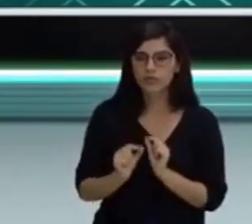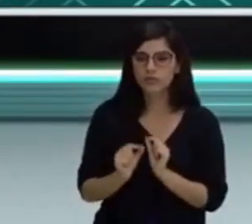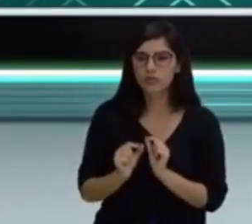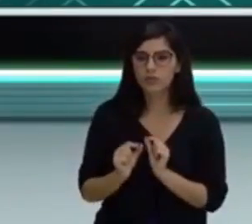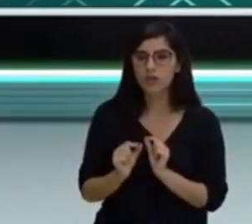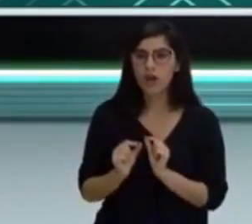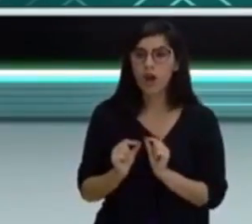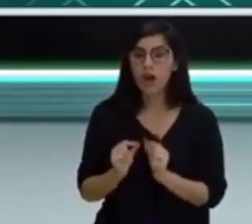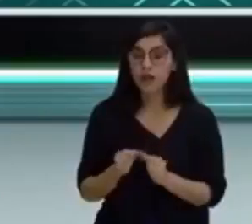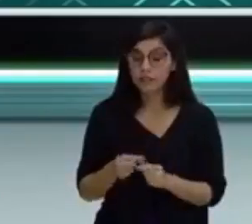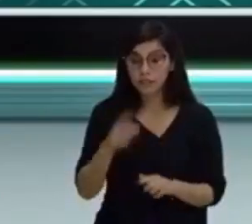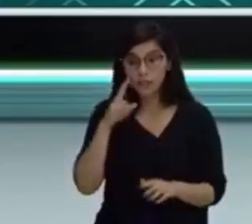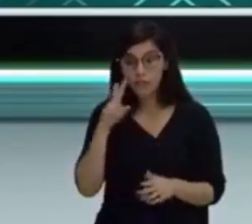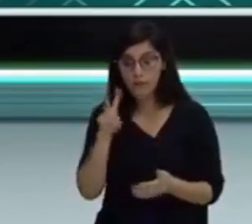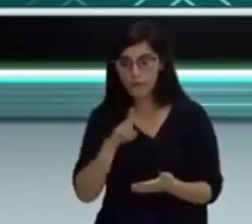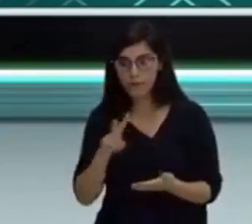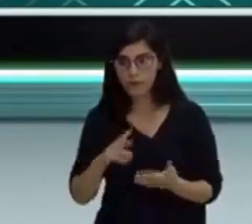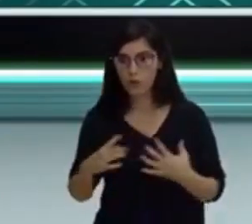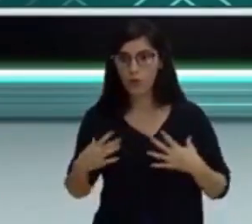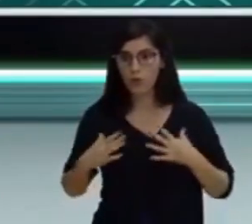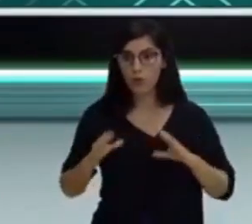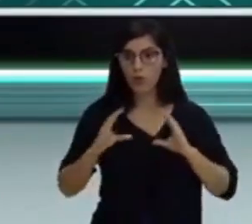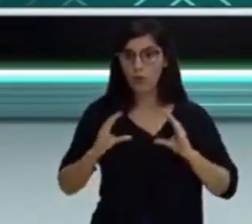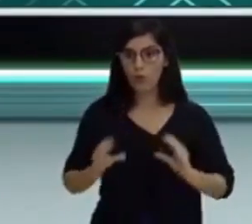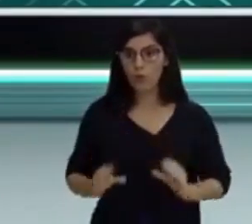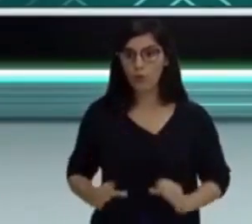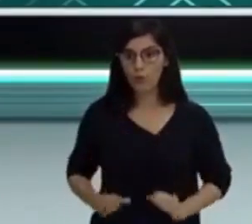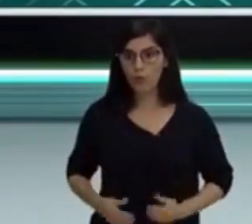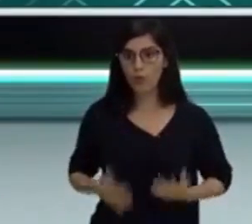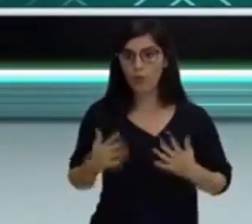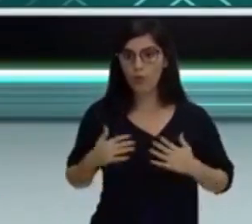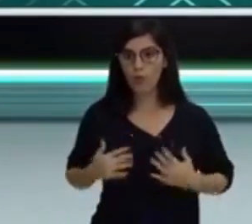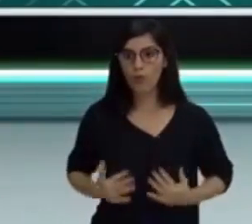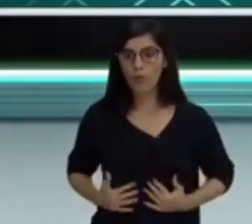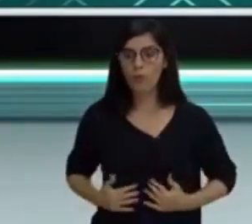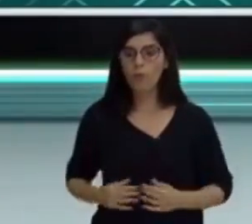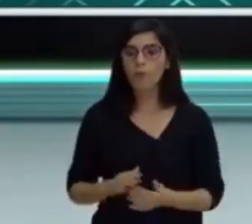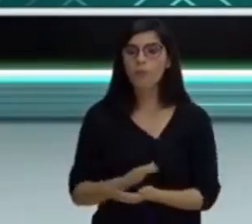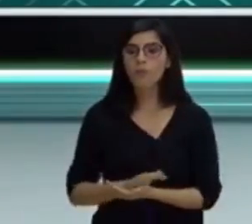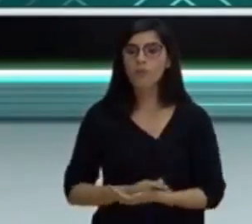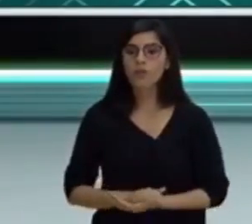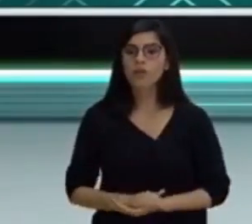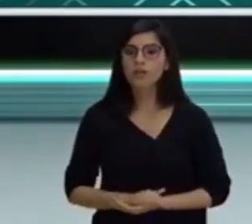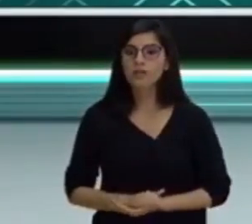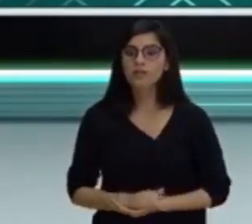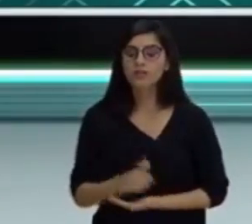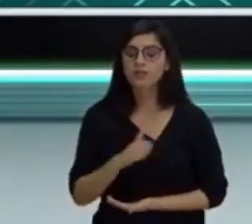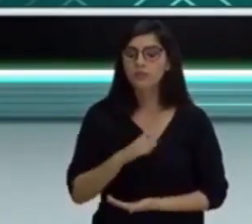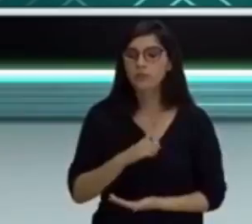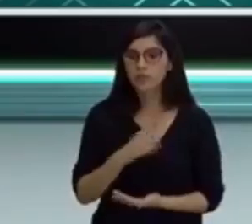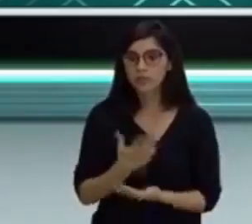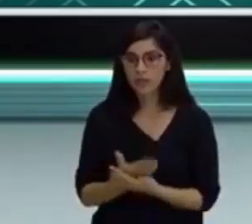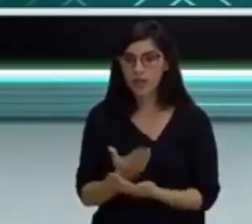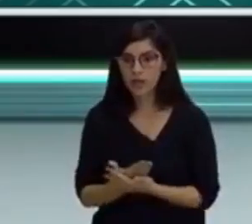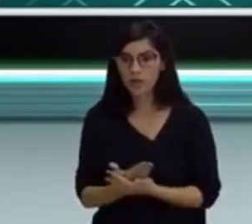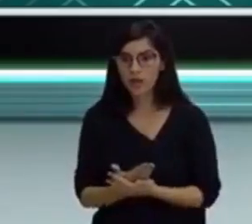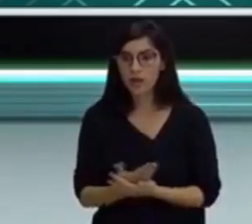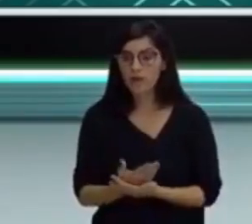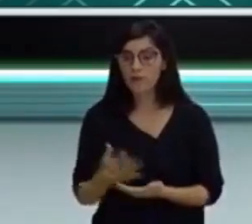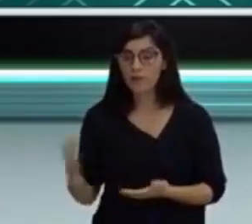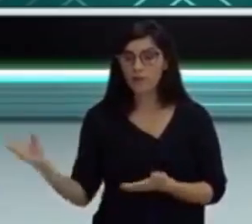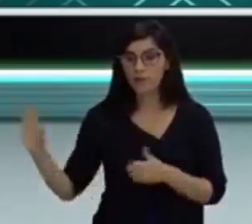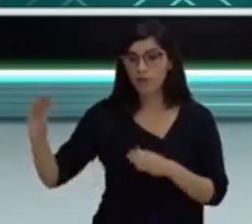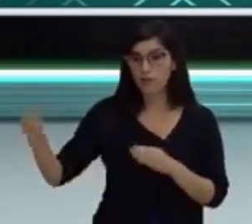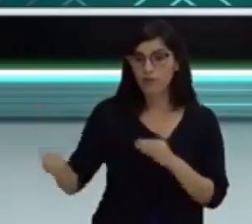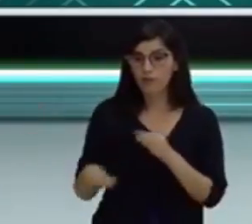trabalhamos sobre o corpo, né? Nós trouxemos um viés, nós fizemos uma aula interdisciplinar, onde nós